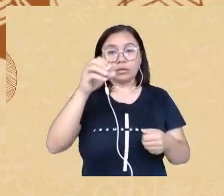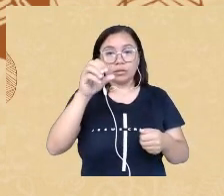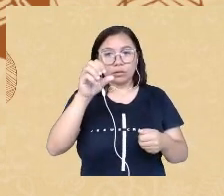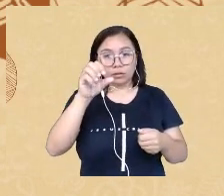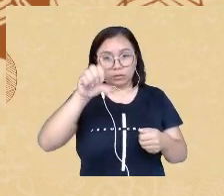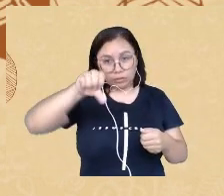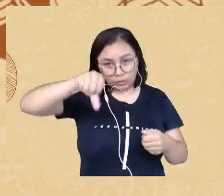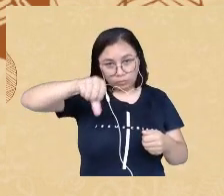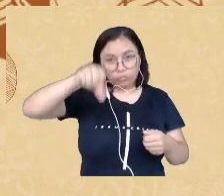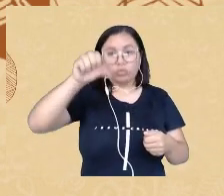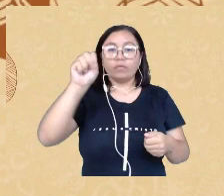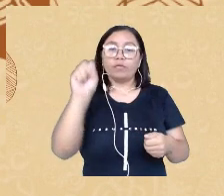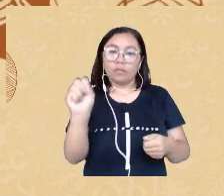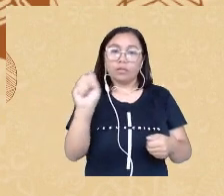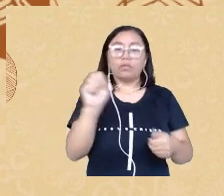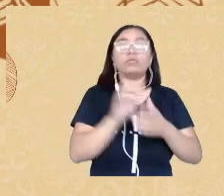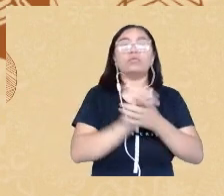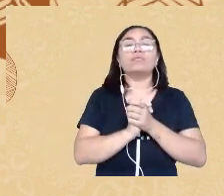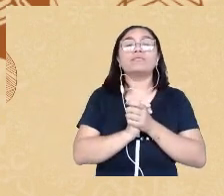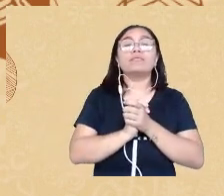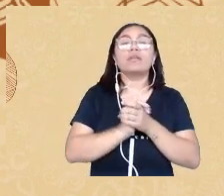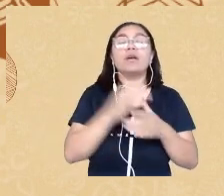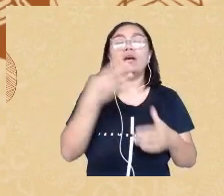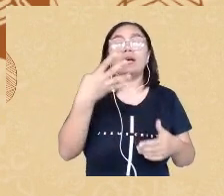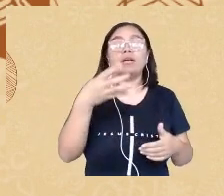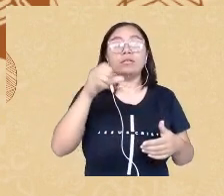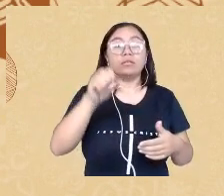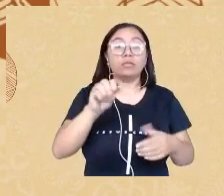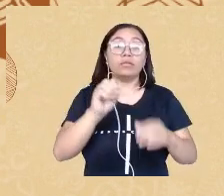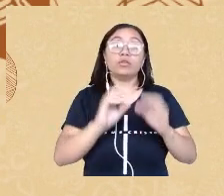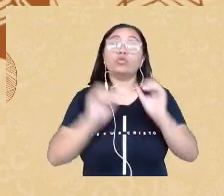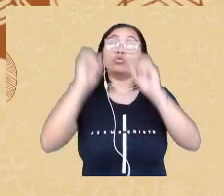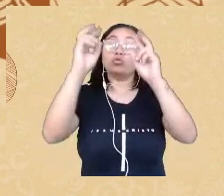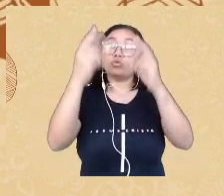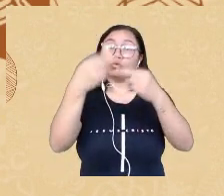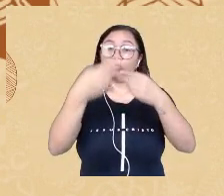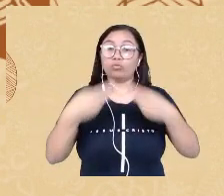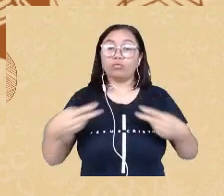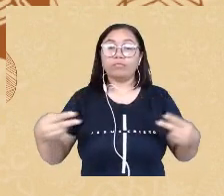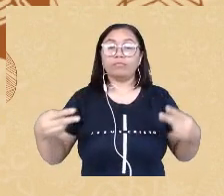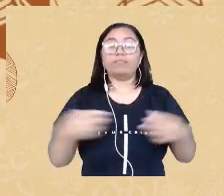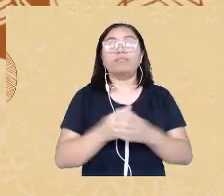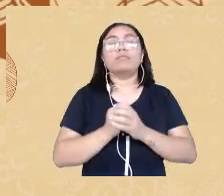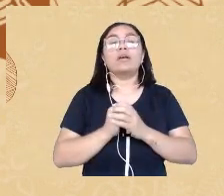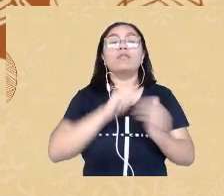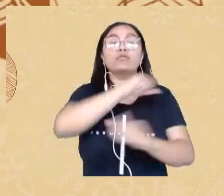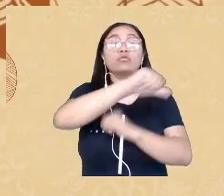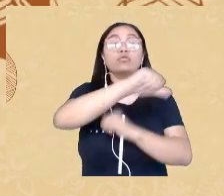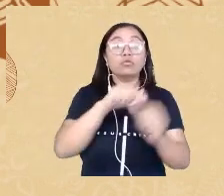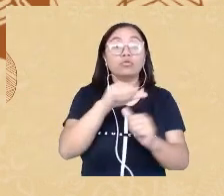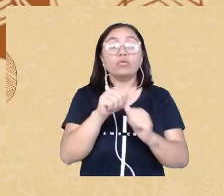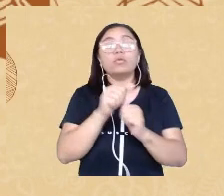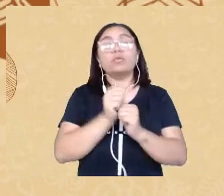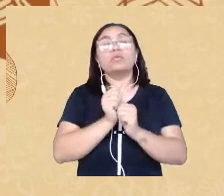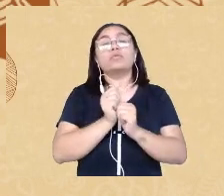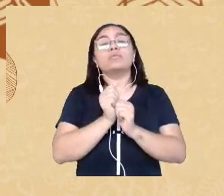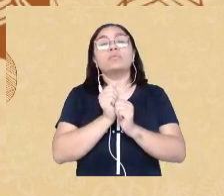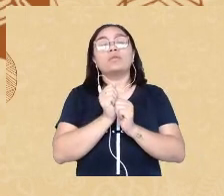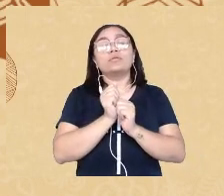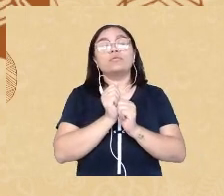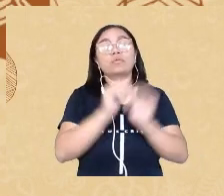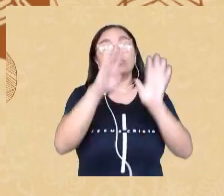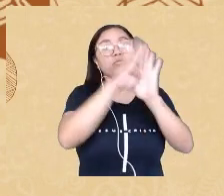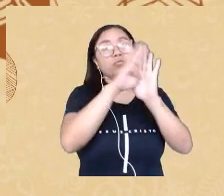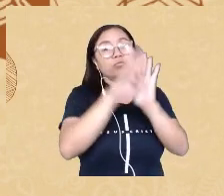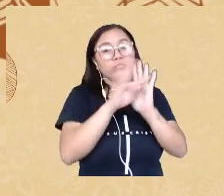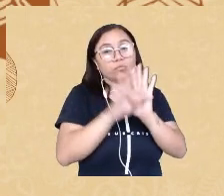Esses 498 estudos, eles foram transformados em um banco de dados textuais, tendo sido